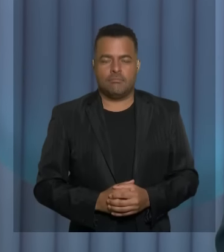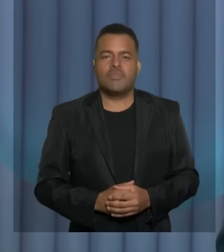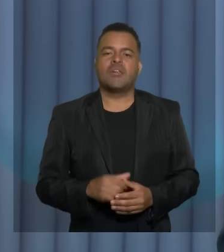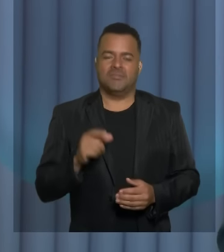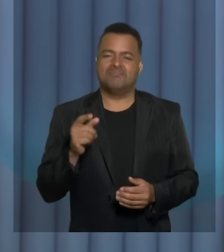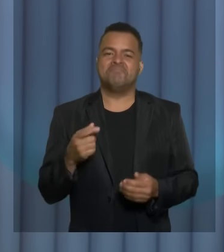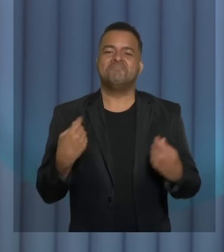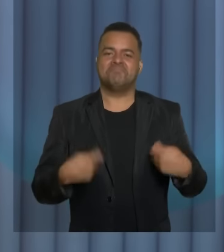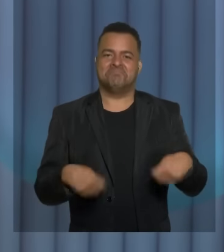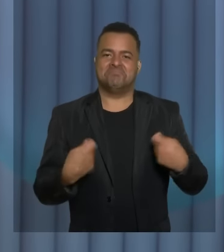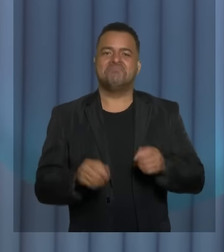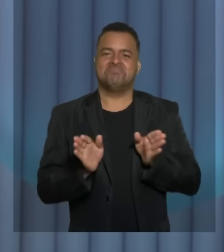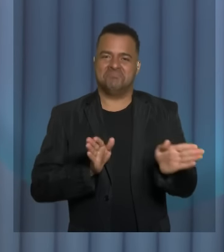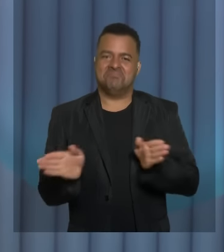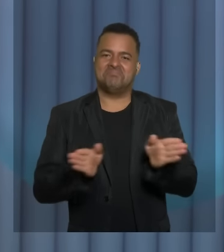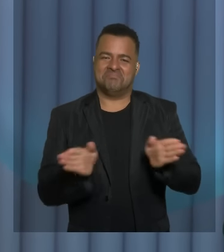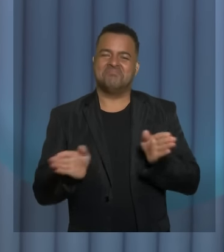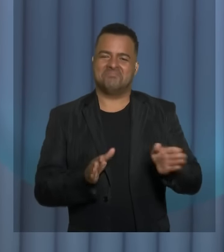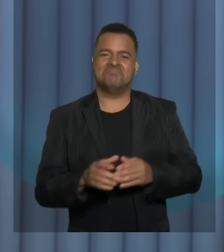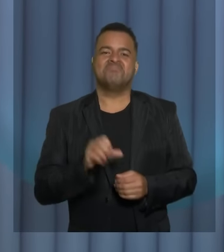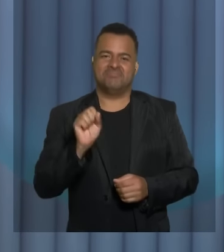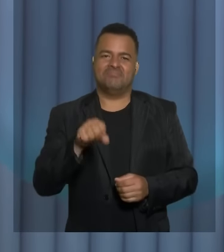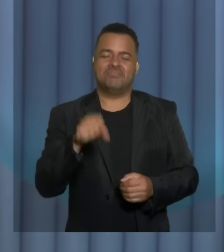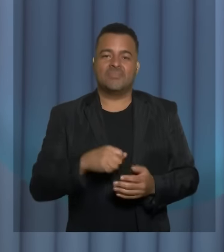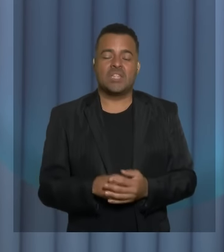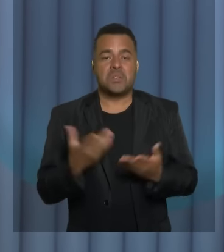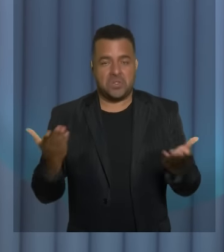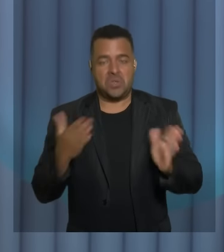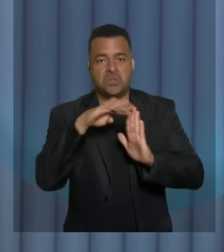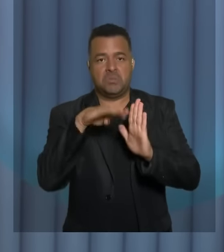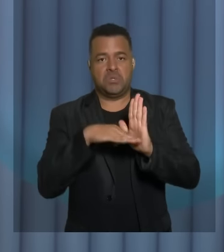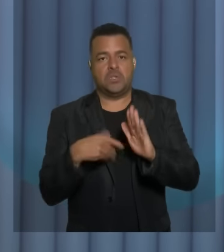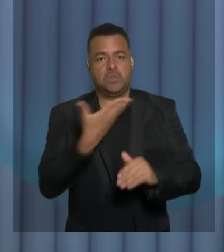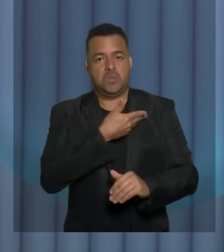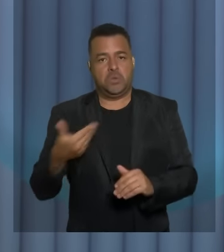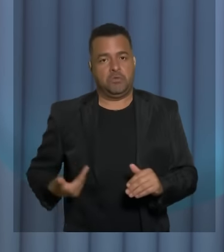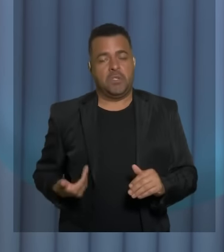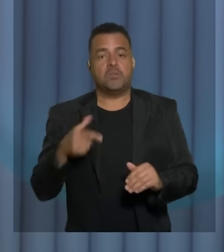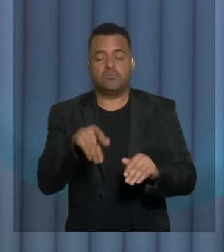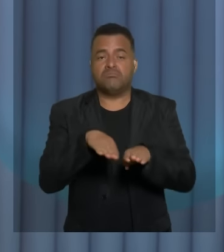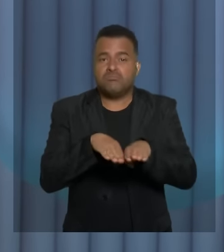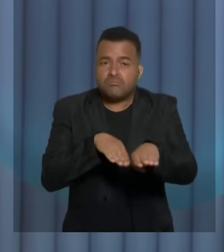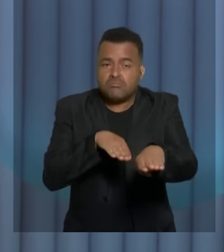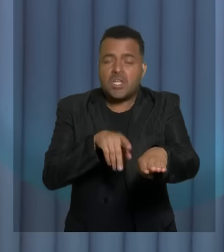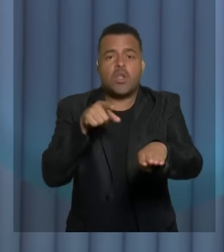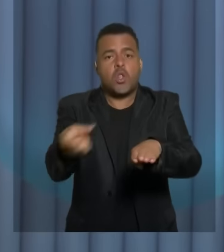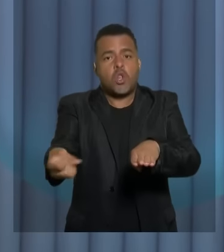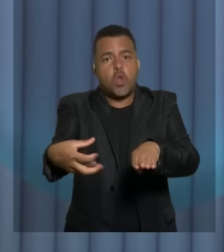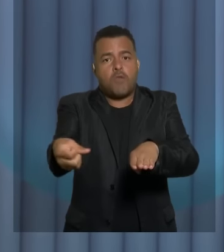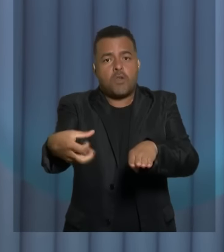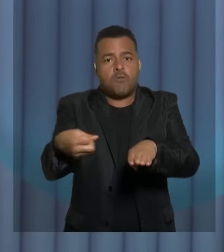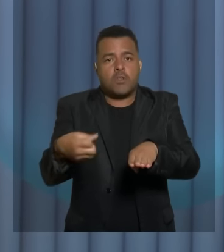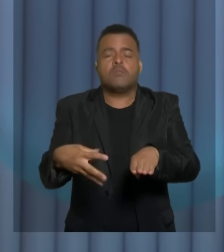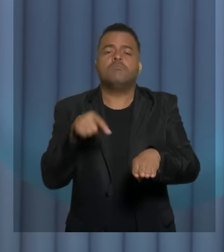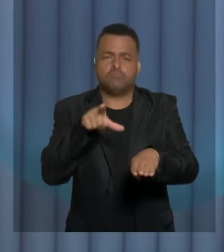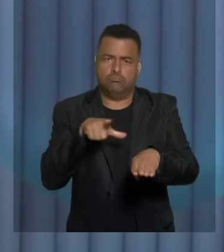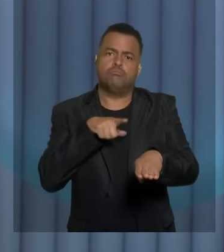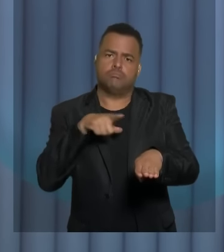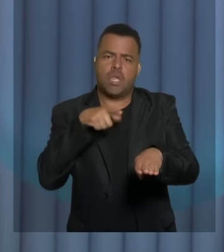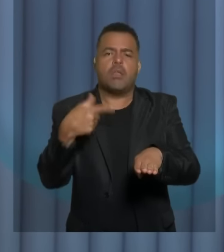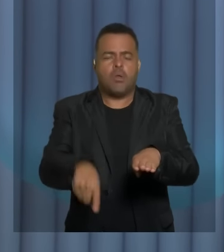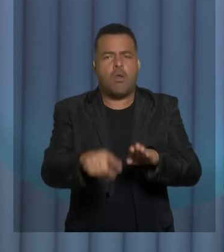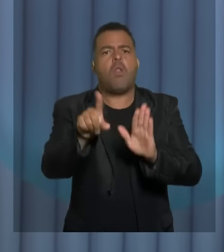é muito necessário a acessibilidade a gente tem uma proposta no nosso plano de governo para que todas as obras novas a serem inauguradas tenham todas as condições